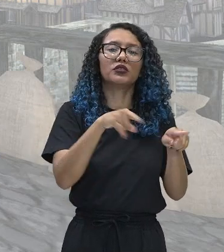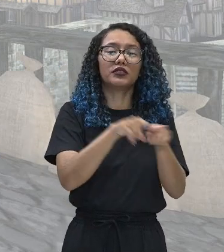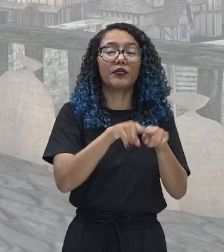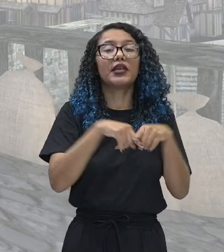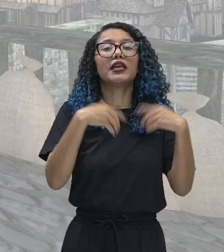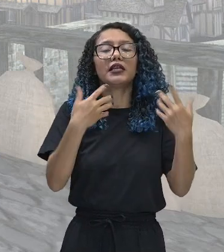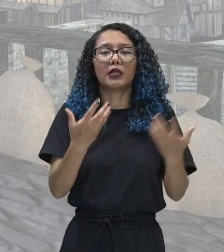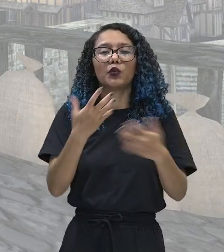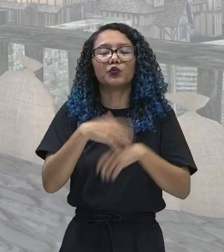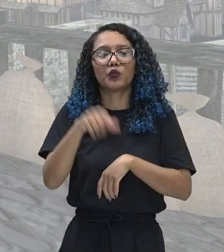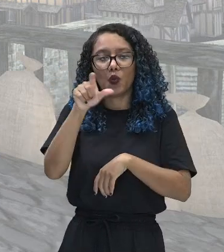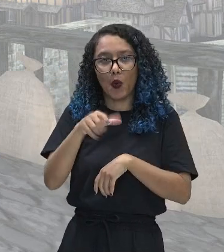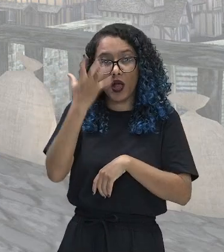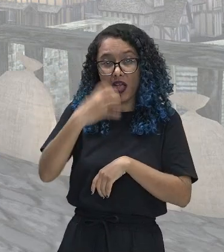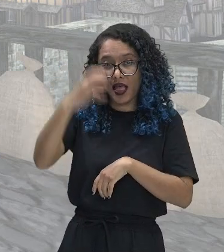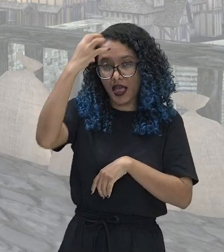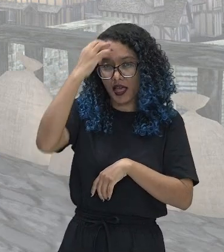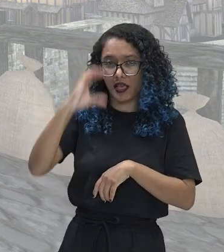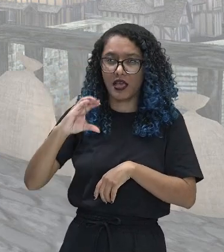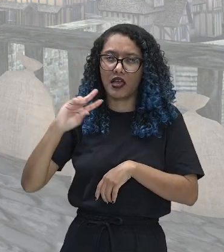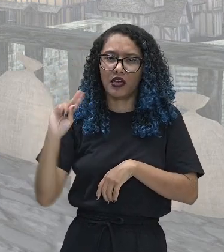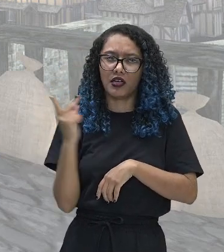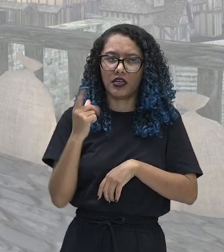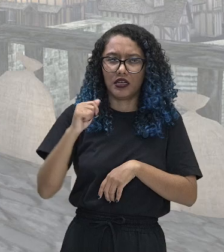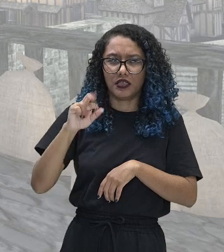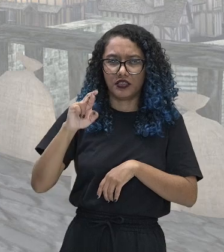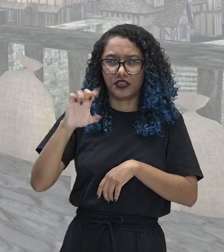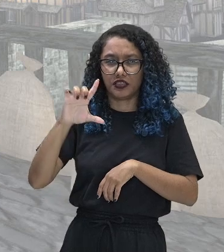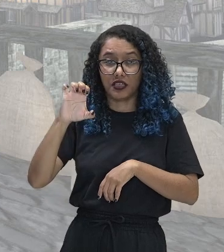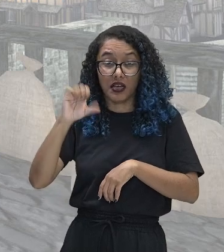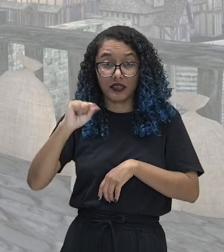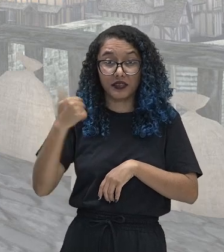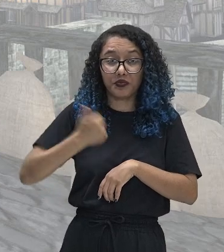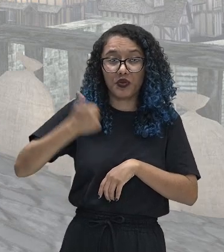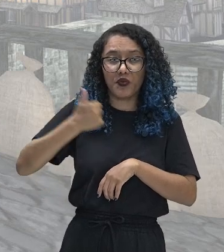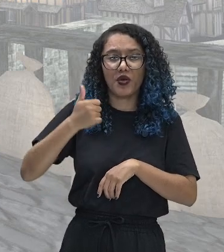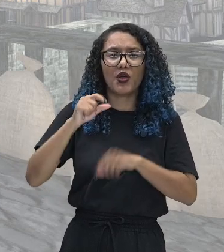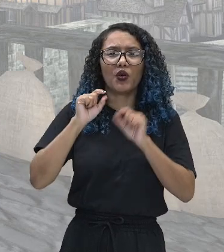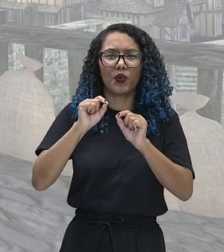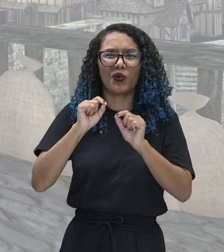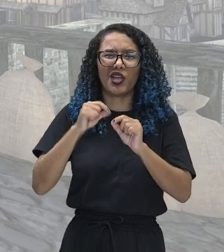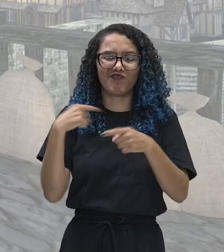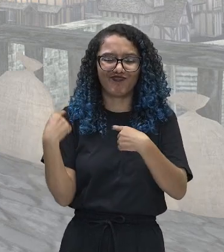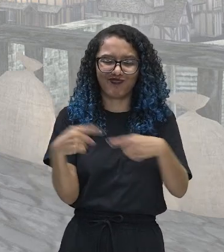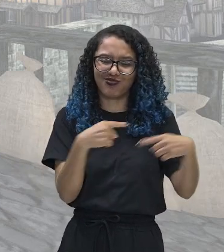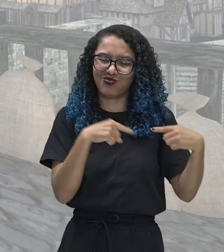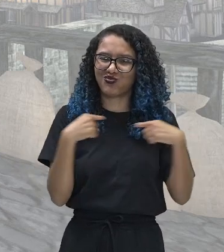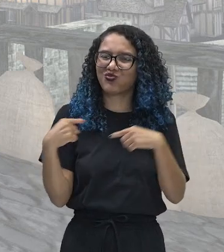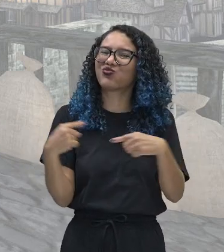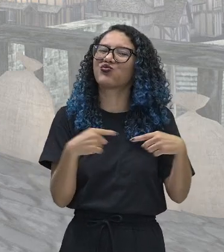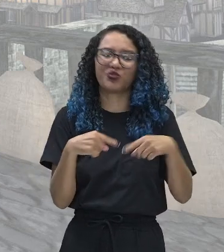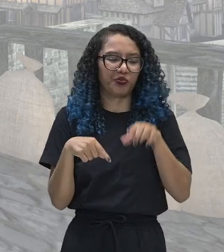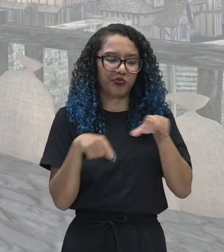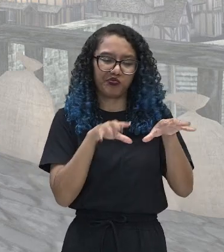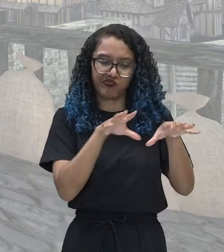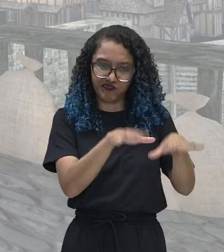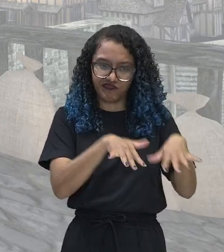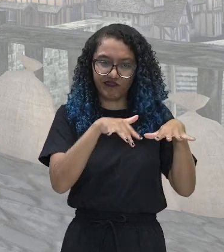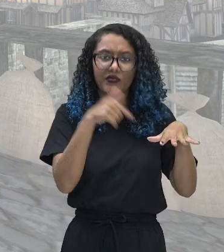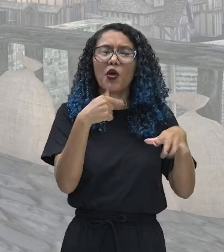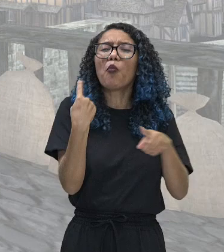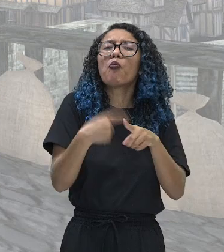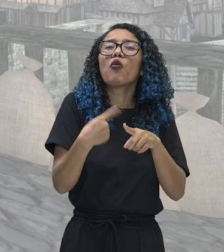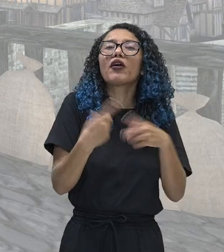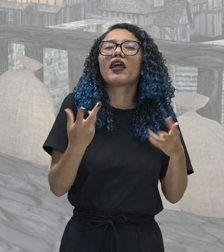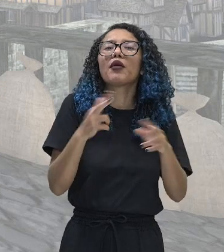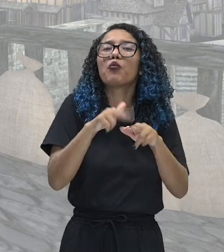I, para a gente aportuguesar um pouquinho, ele tinha muitos atritos com o parlamento, basicamente por questões religiosas,